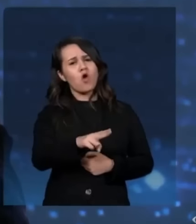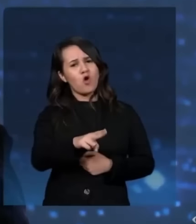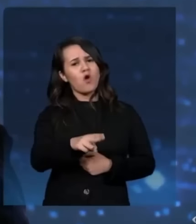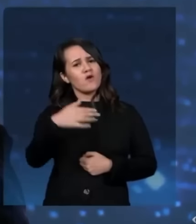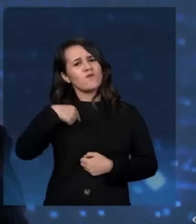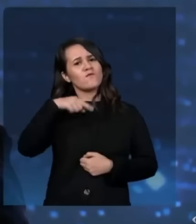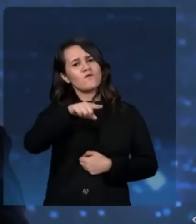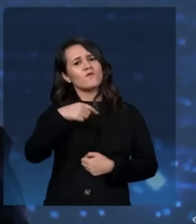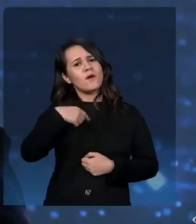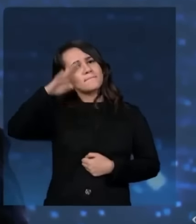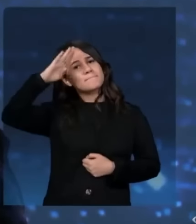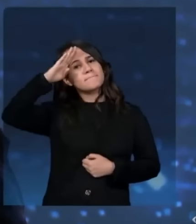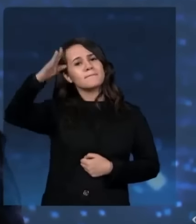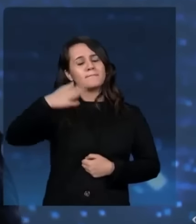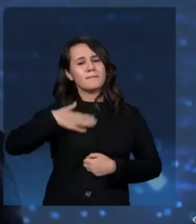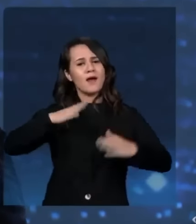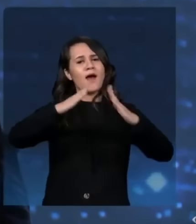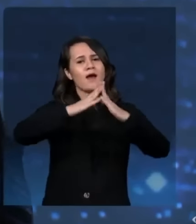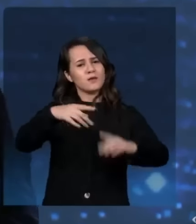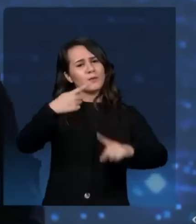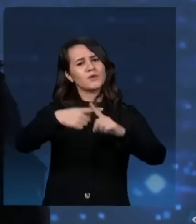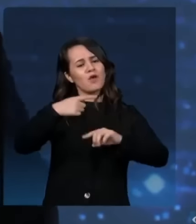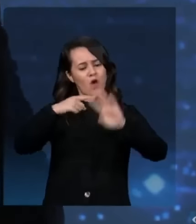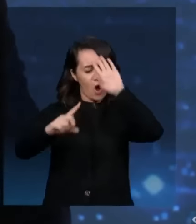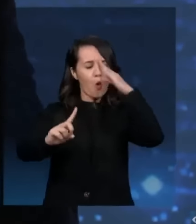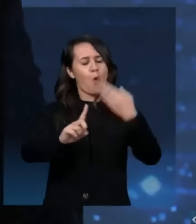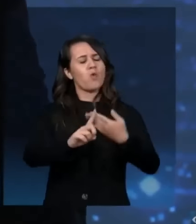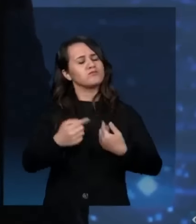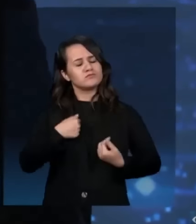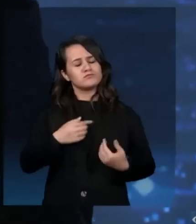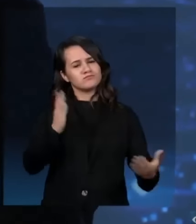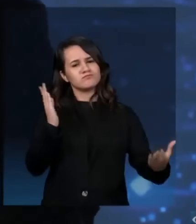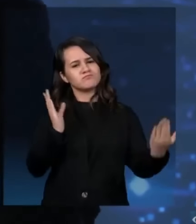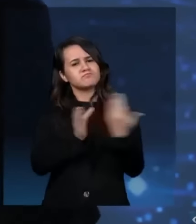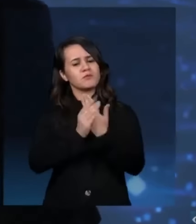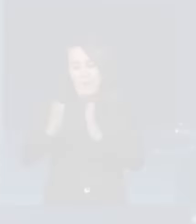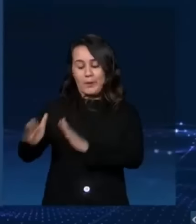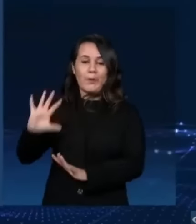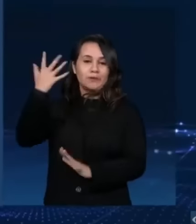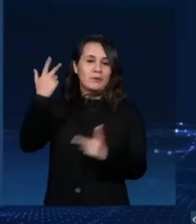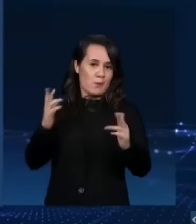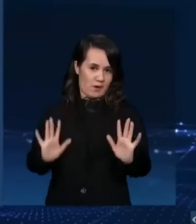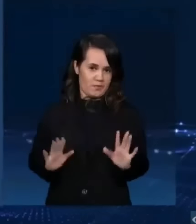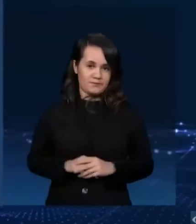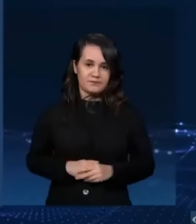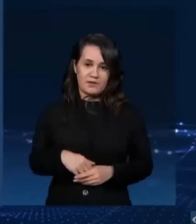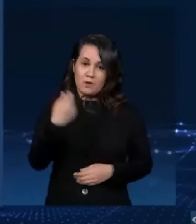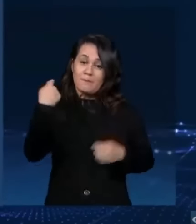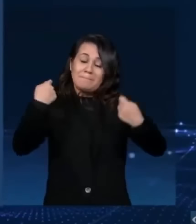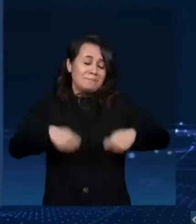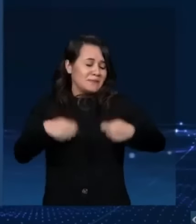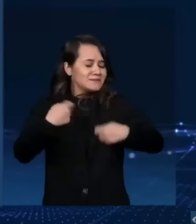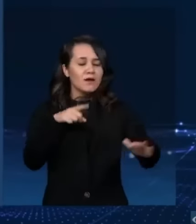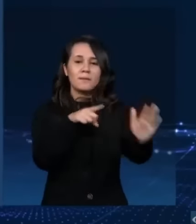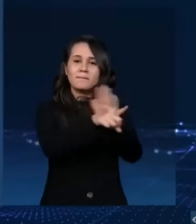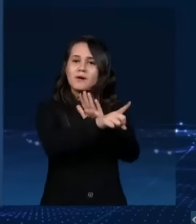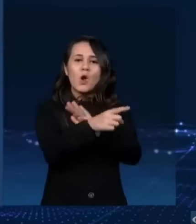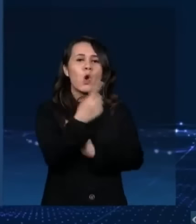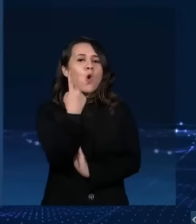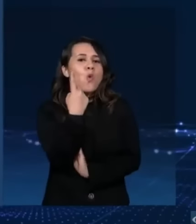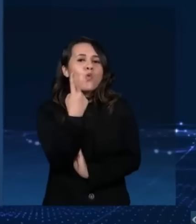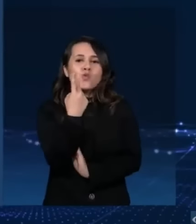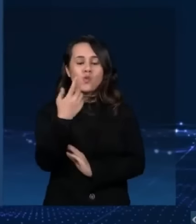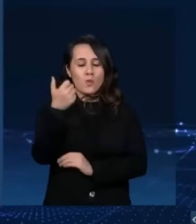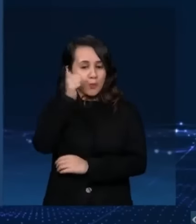principal da minha casa que é uma honra ser processado por gente como você. Eu preciso lhe fazer uma pergunta como a única